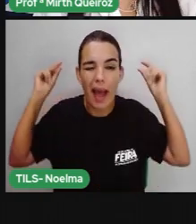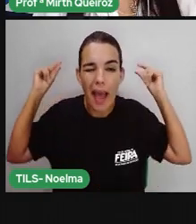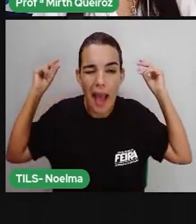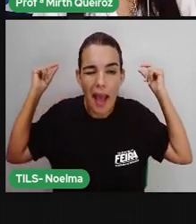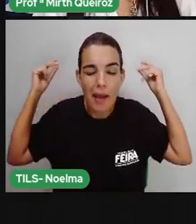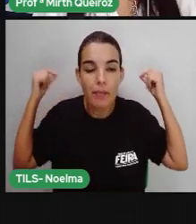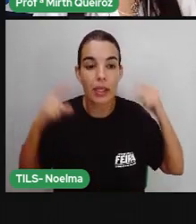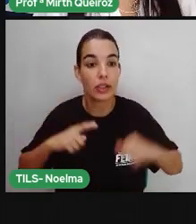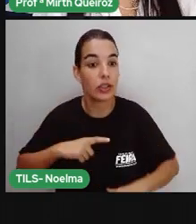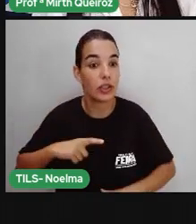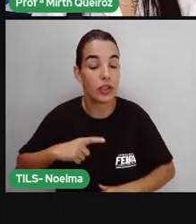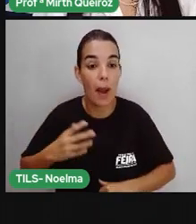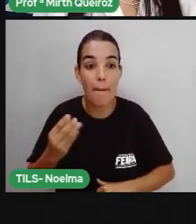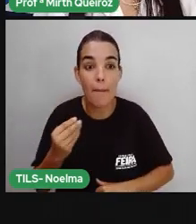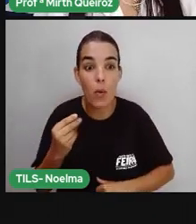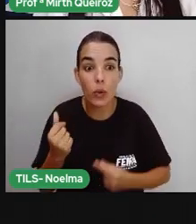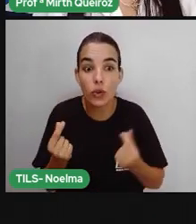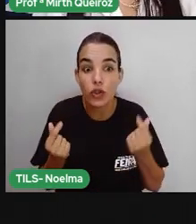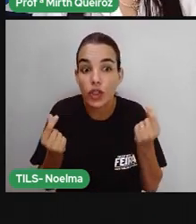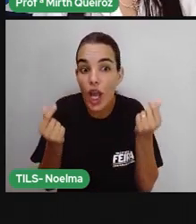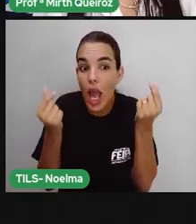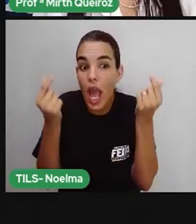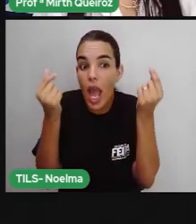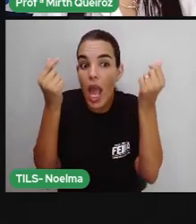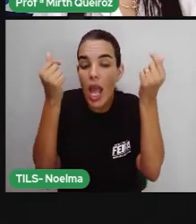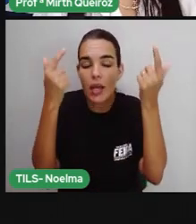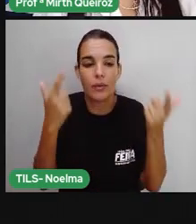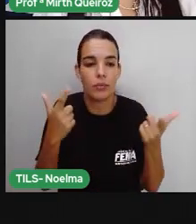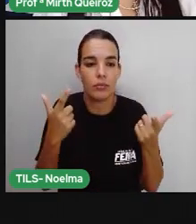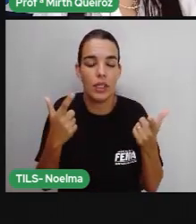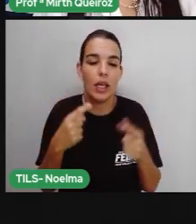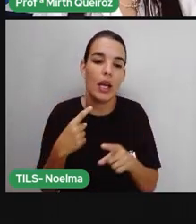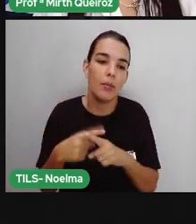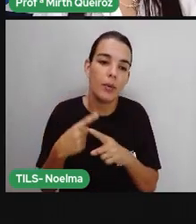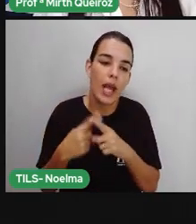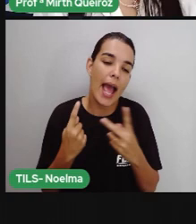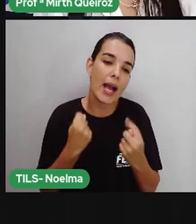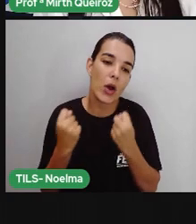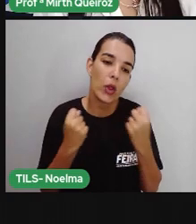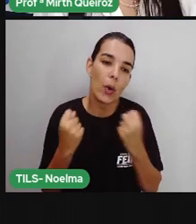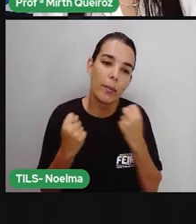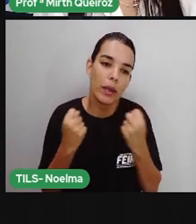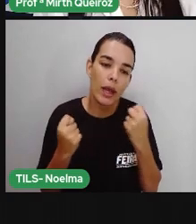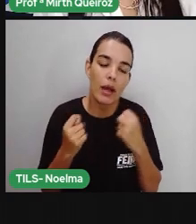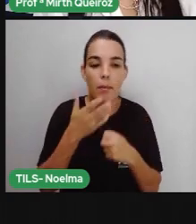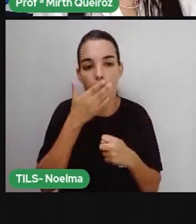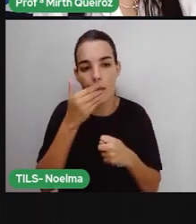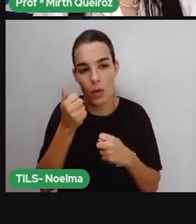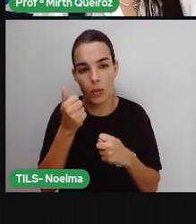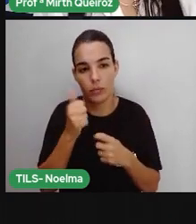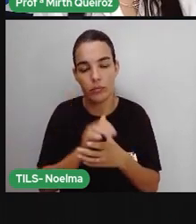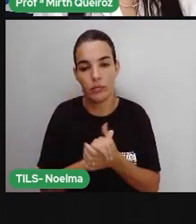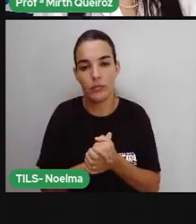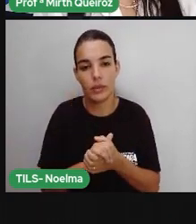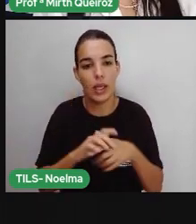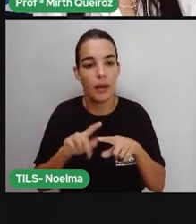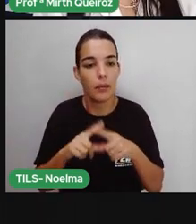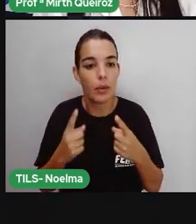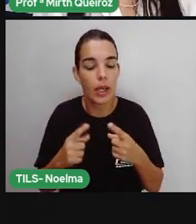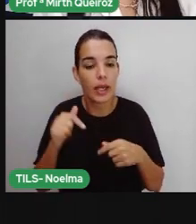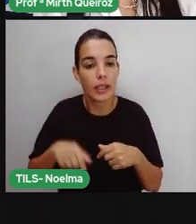muito lucro em outros locais. Então, eles escolheram açúcar devido às